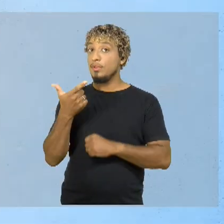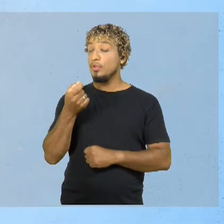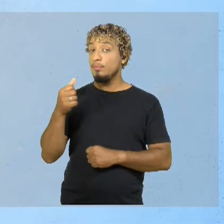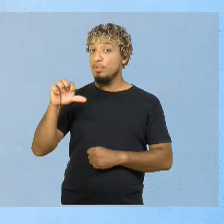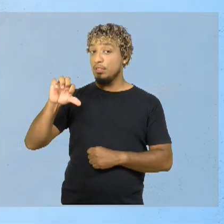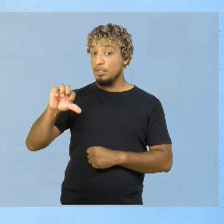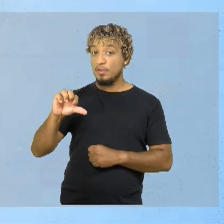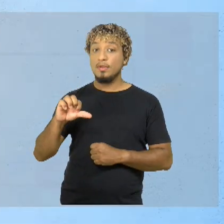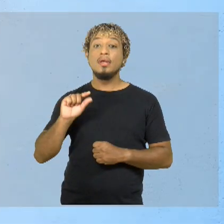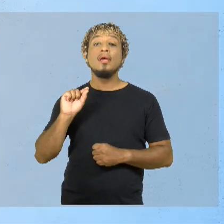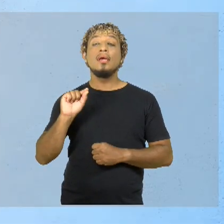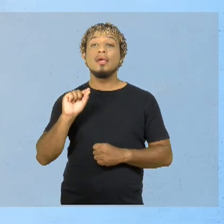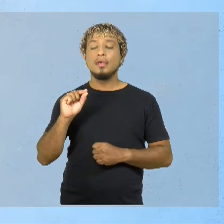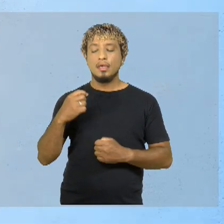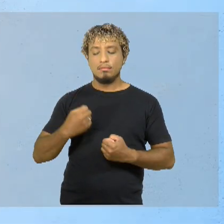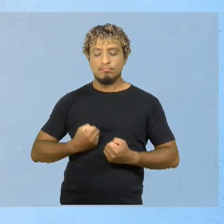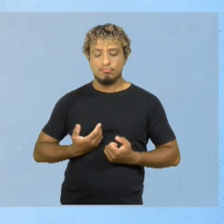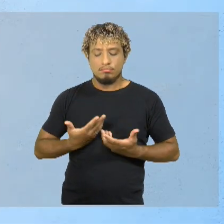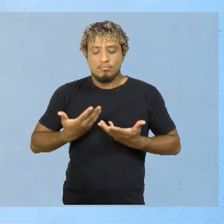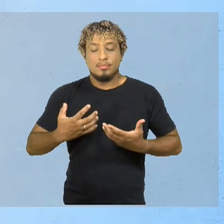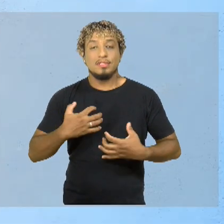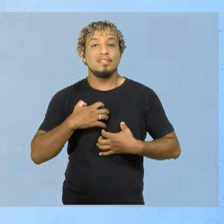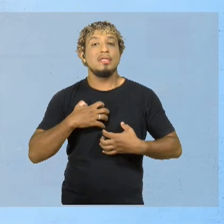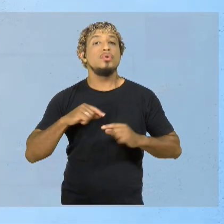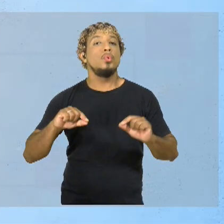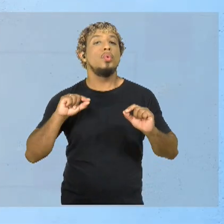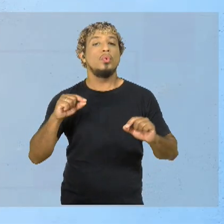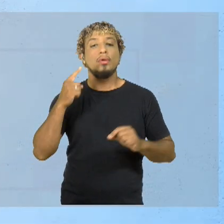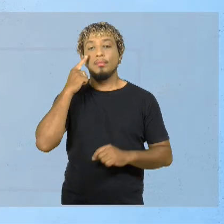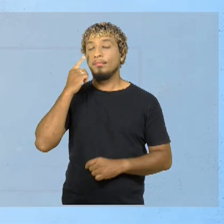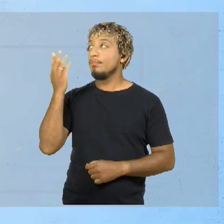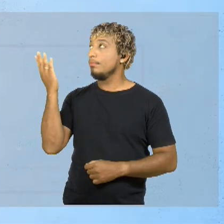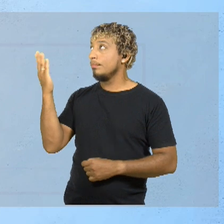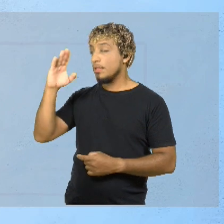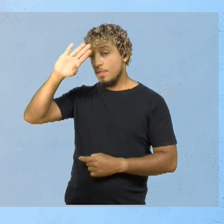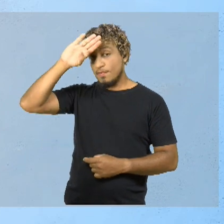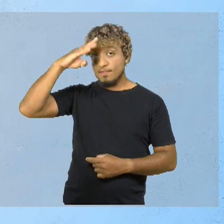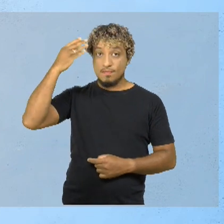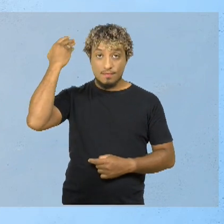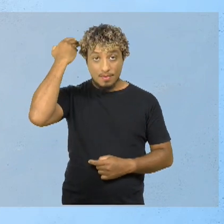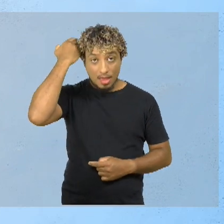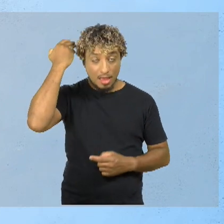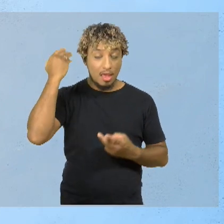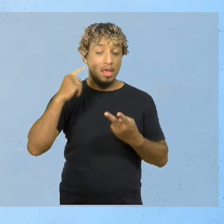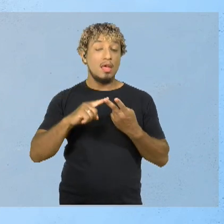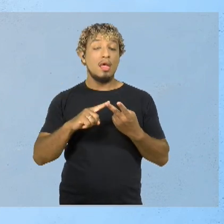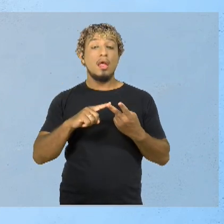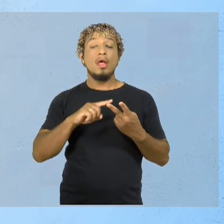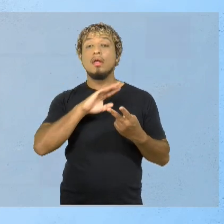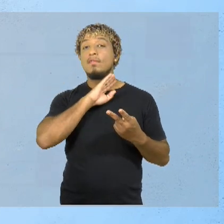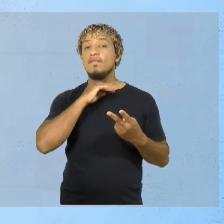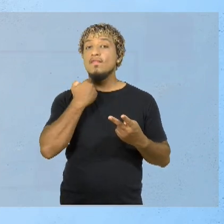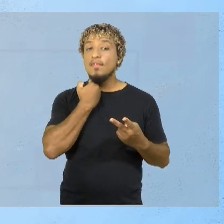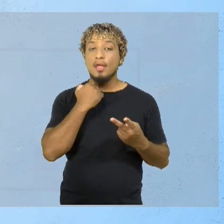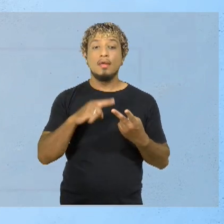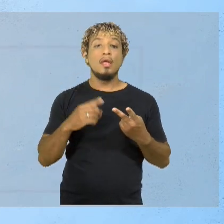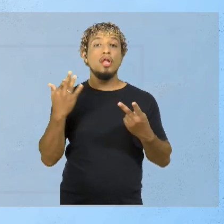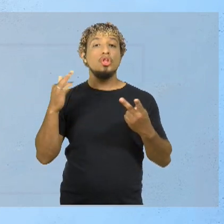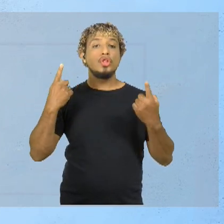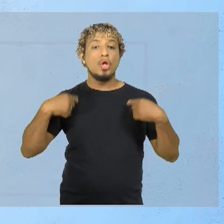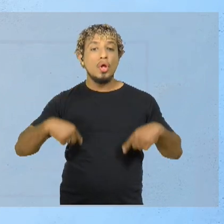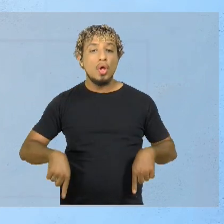desenvolve a doença apresenta os seguintes sintomas. Febre, dores no corpo, dor de cabeça, calafrio,